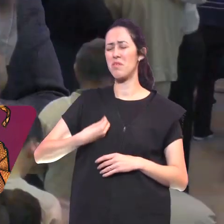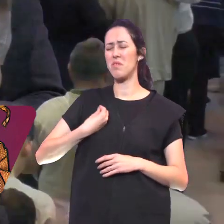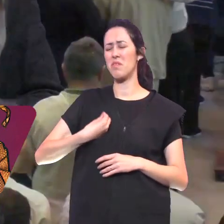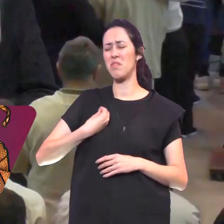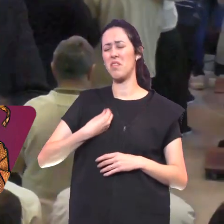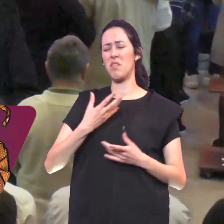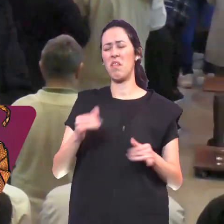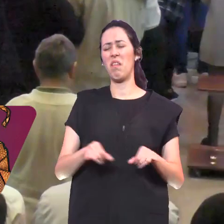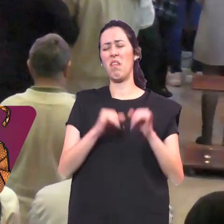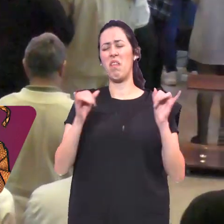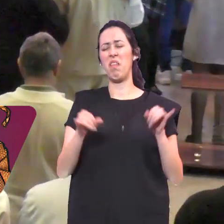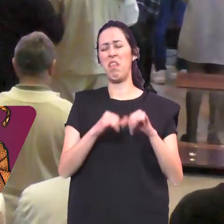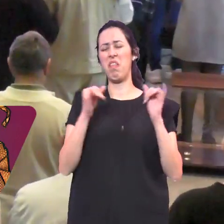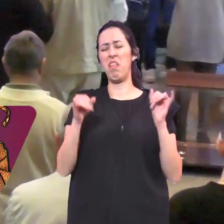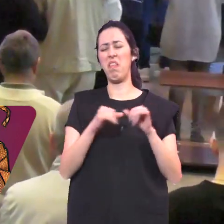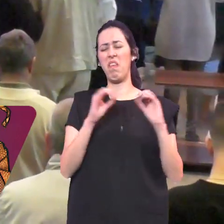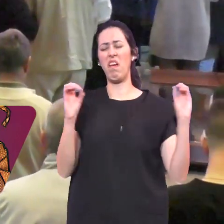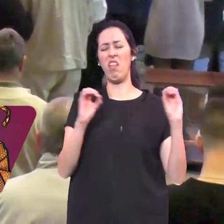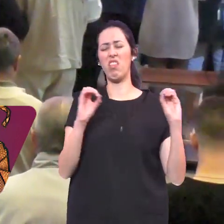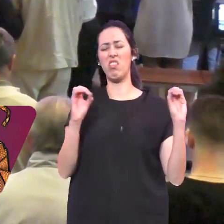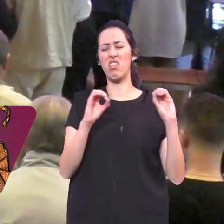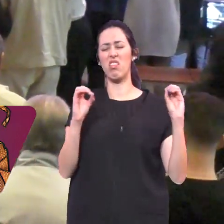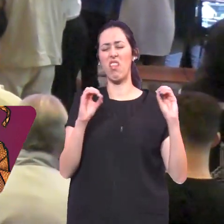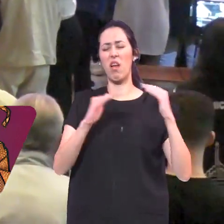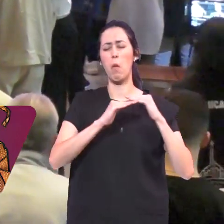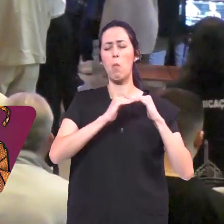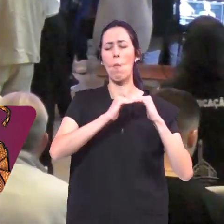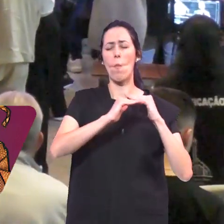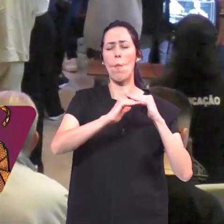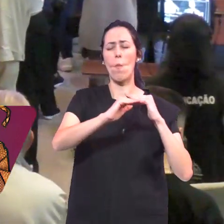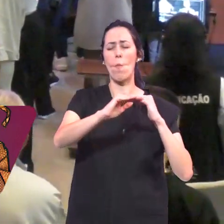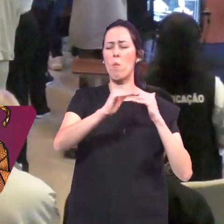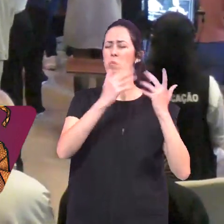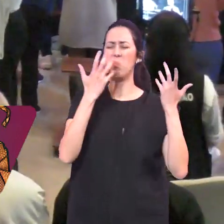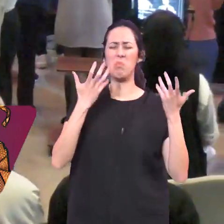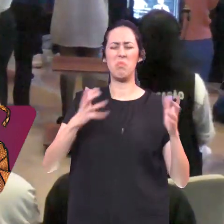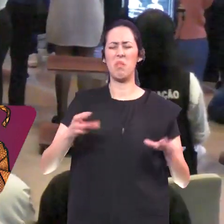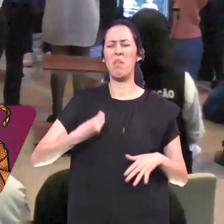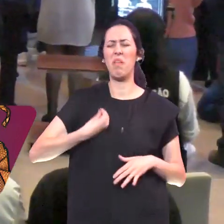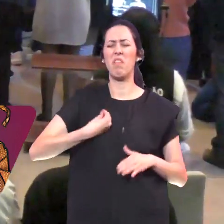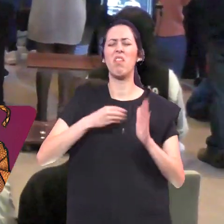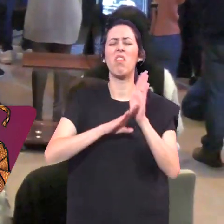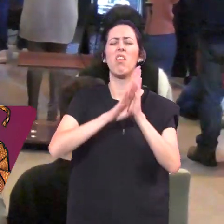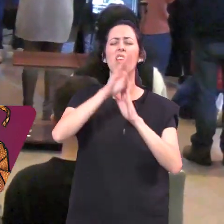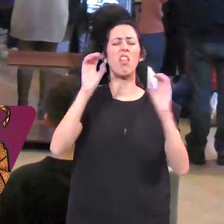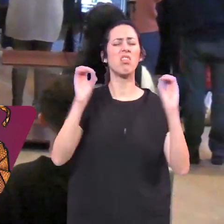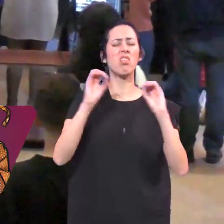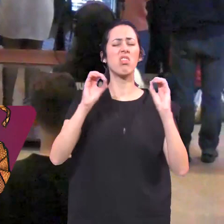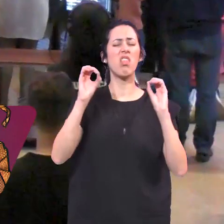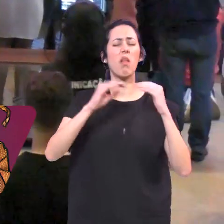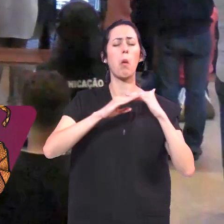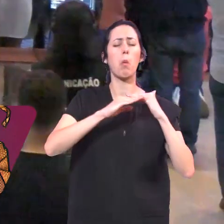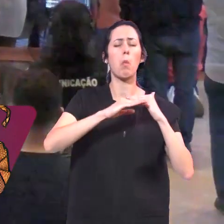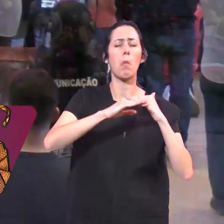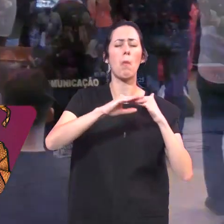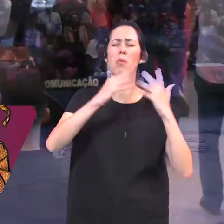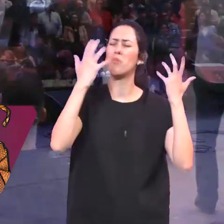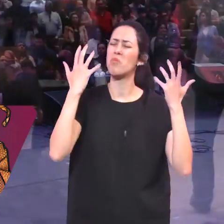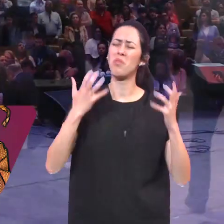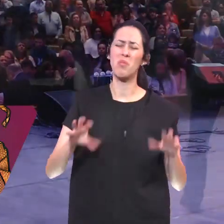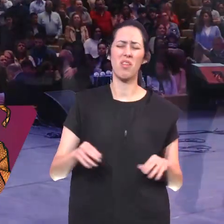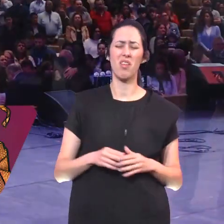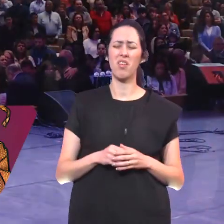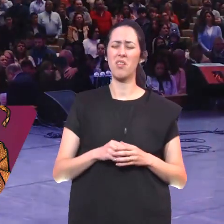infrutífera Uma vida estéreo Uma vida que não avança Queremos força Pra